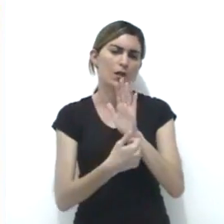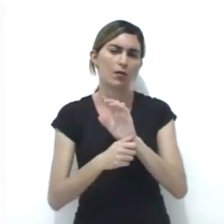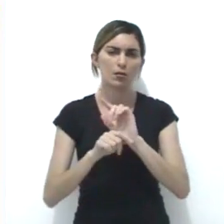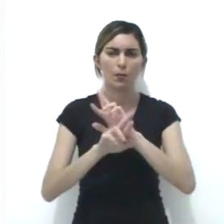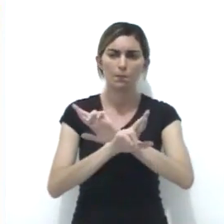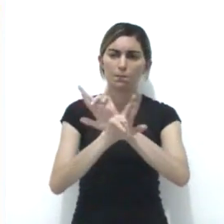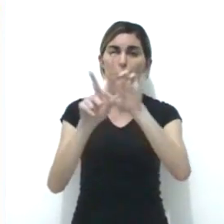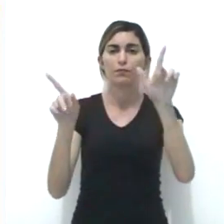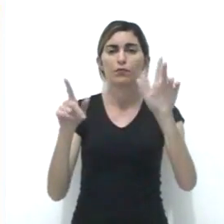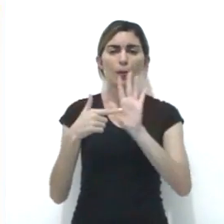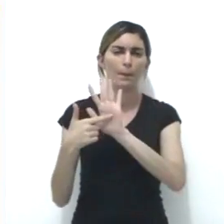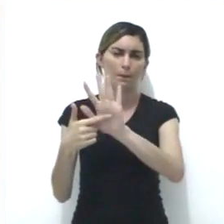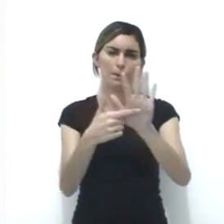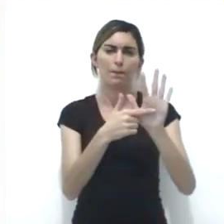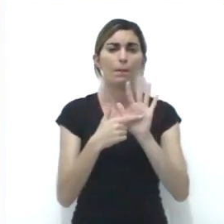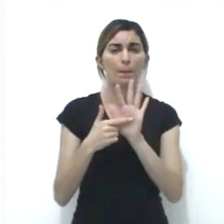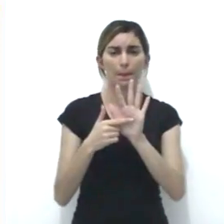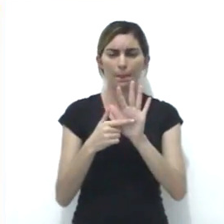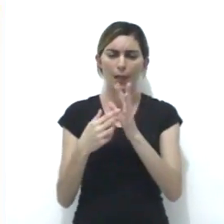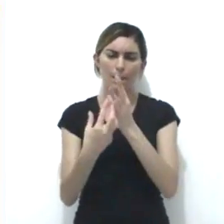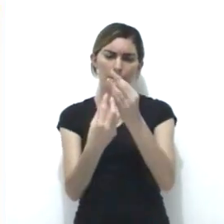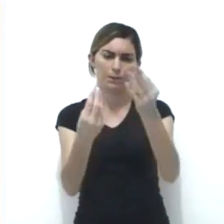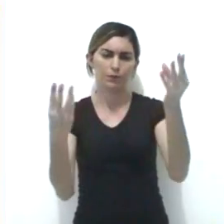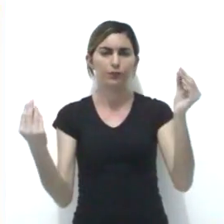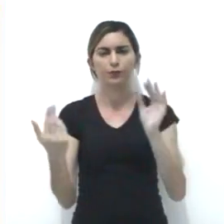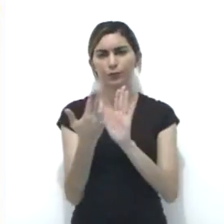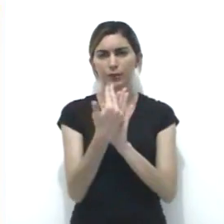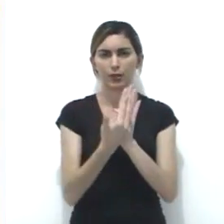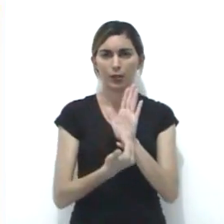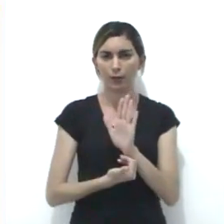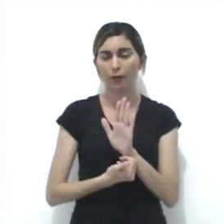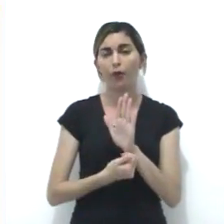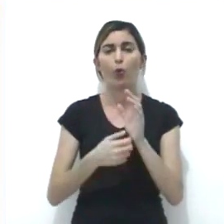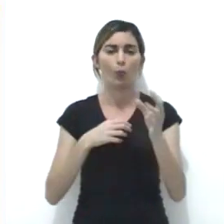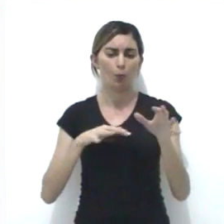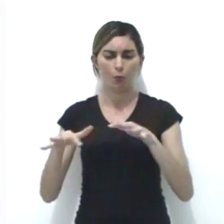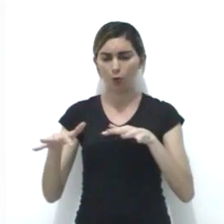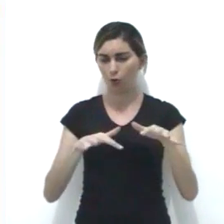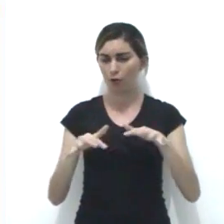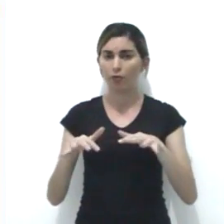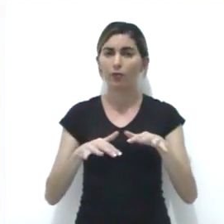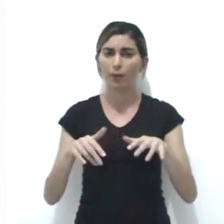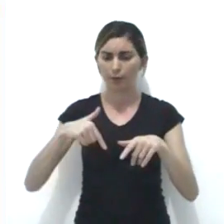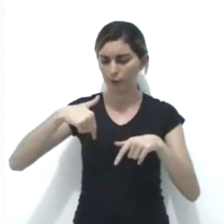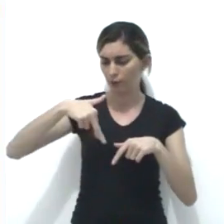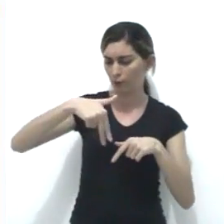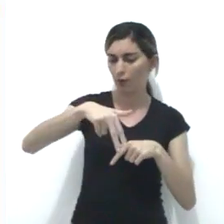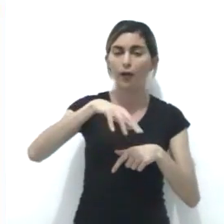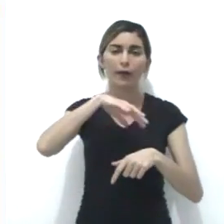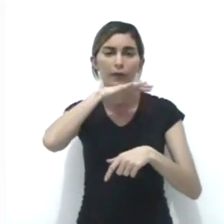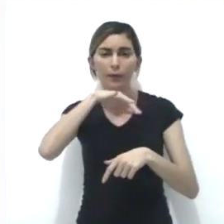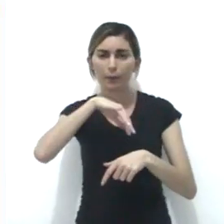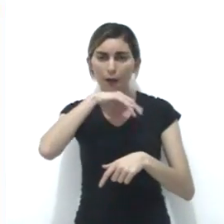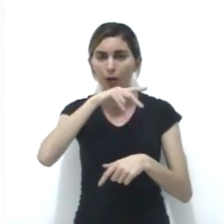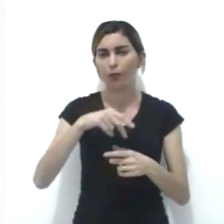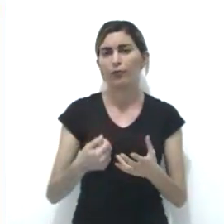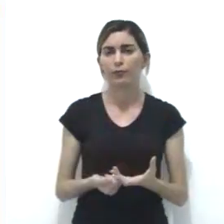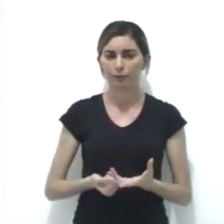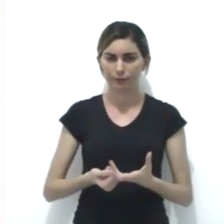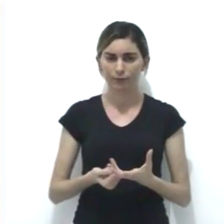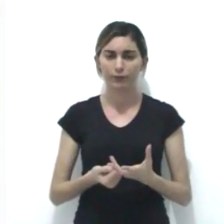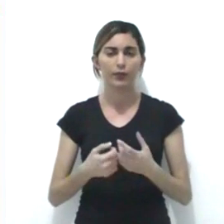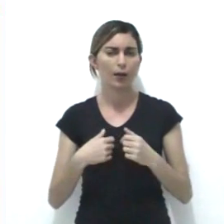desenhos tridimensionais, apresentando em muitas de suas figuras até o movimento das pernas dos animais.